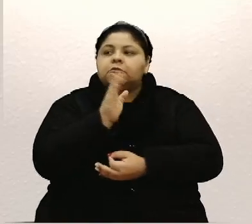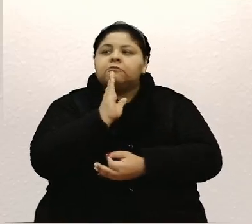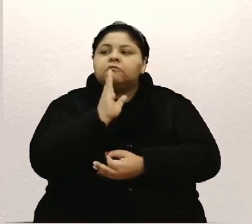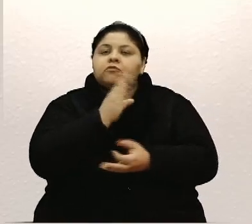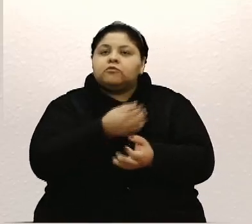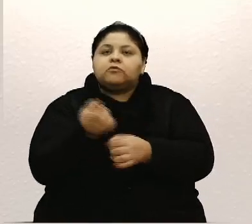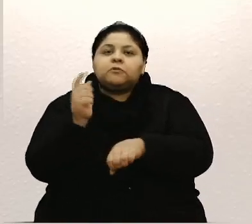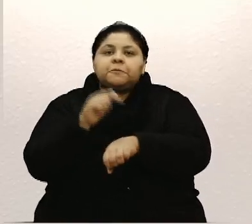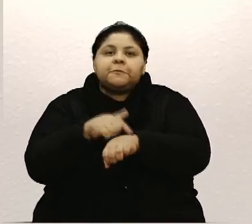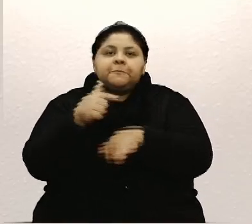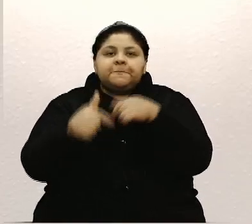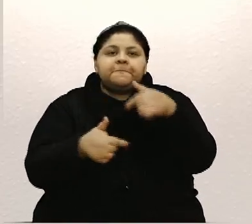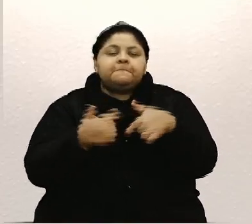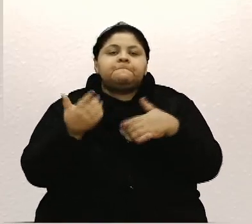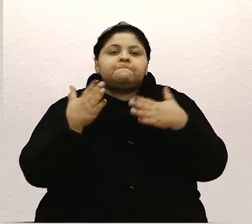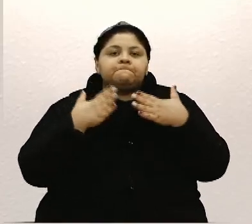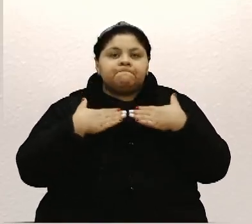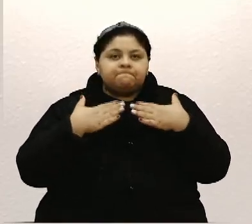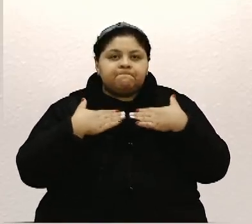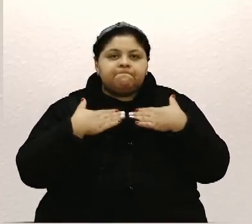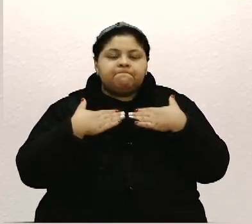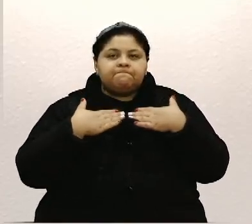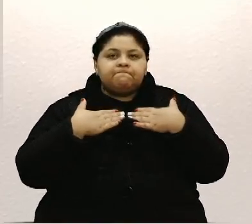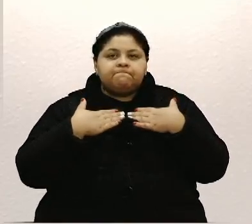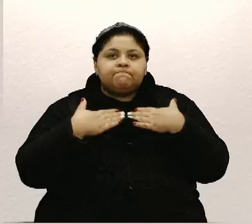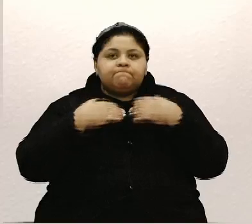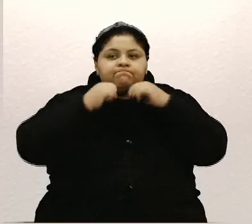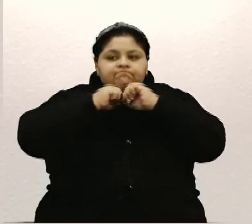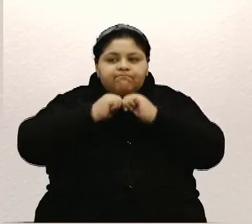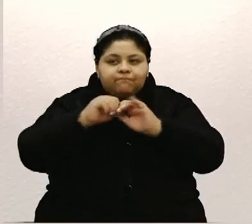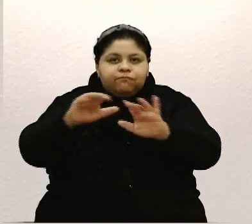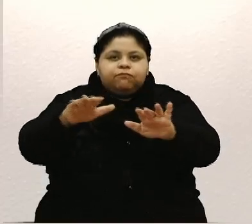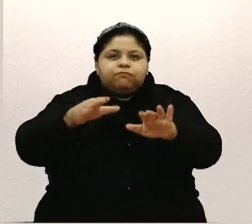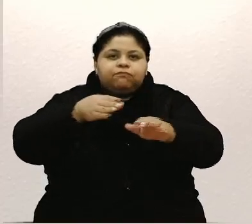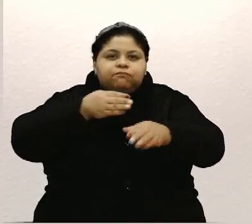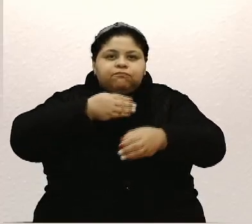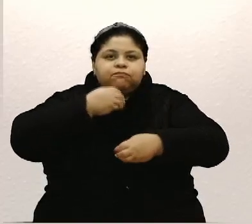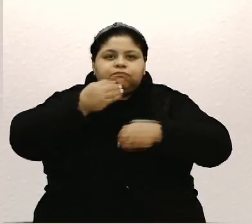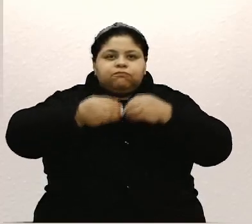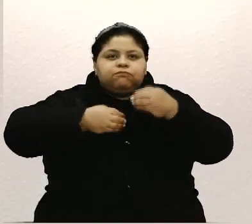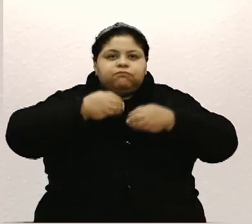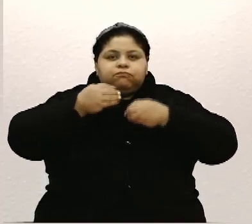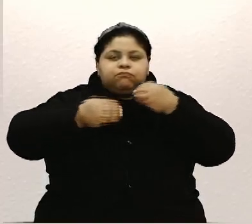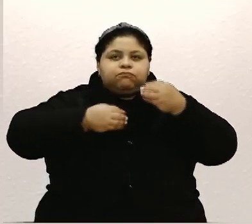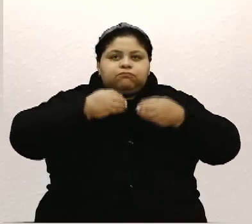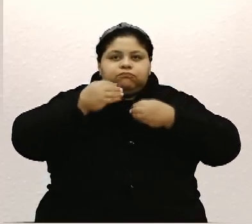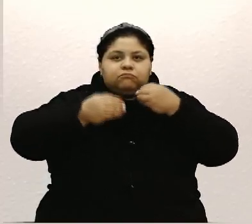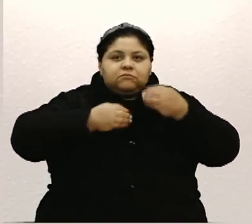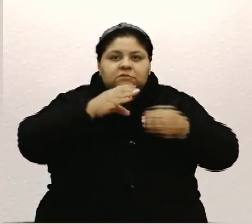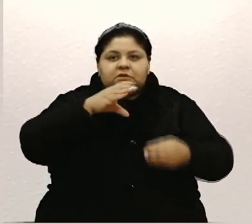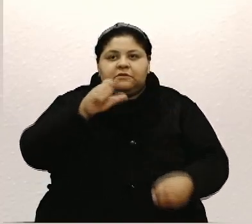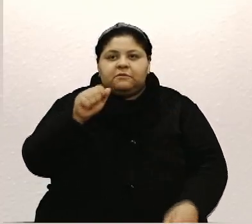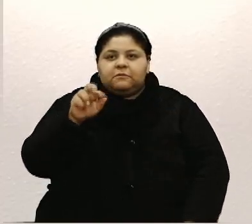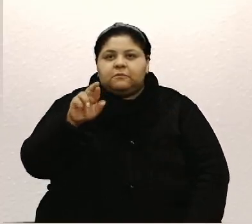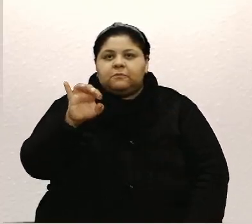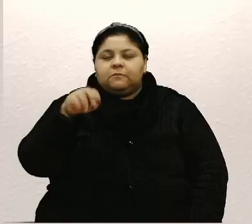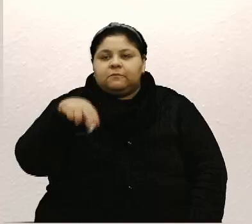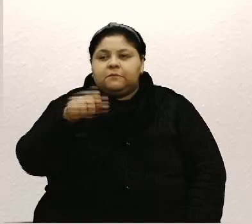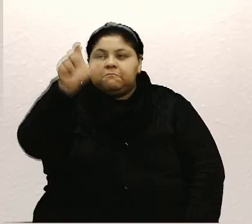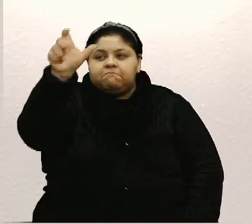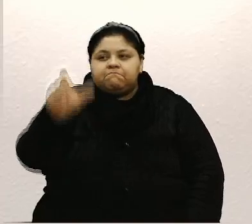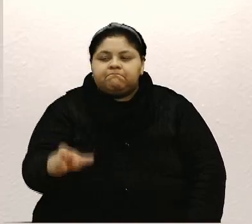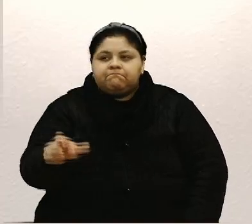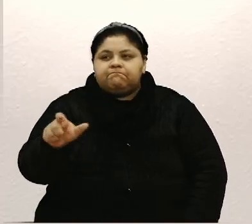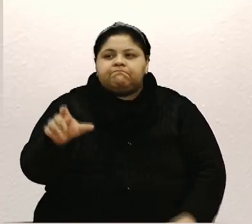tempo, trabalhou junto comigo. E eu quero externar os meus sentimentos aqui à Karina Nicole, que é uma pessoa especial